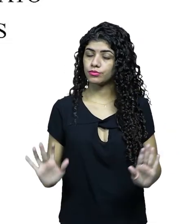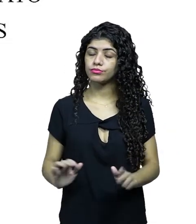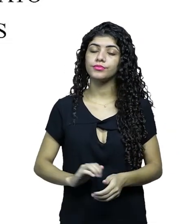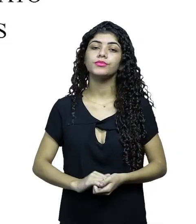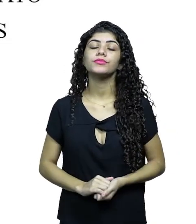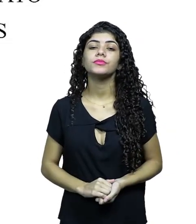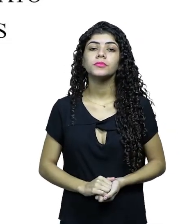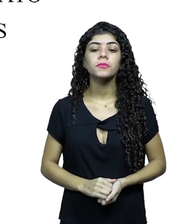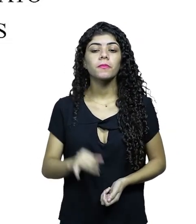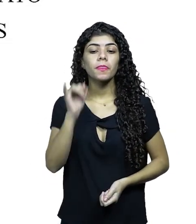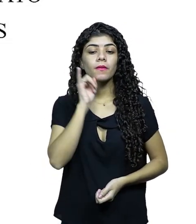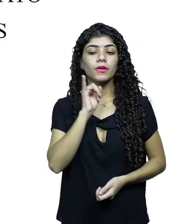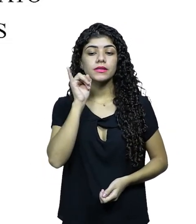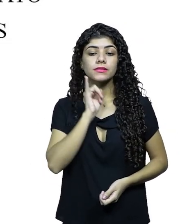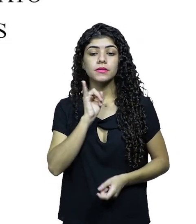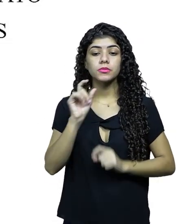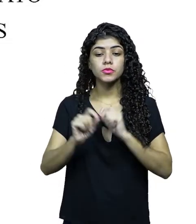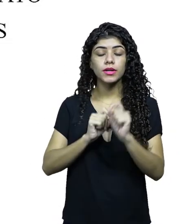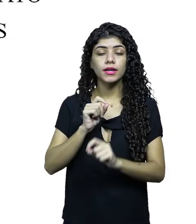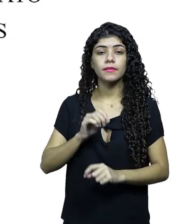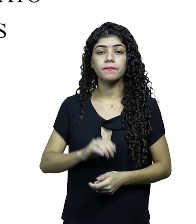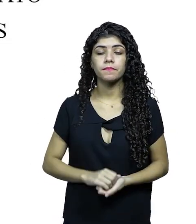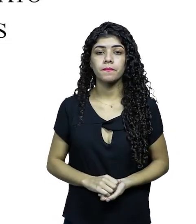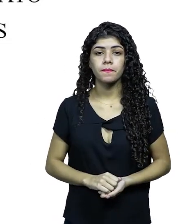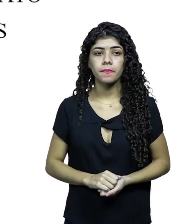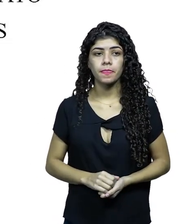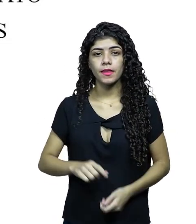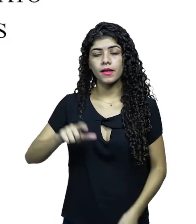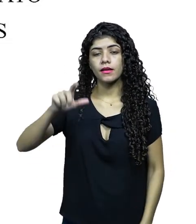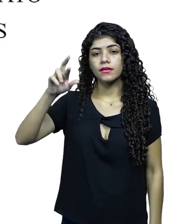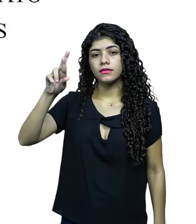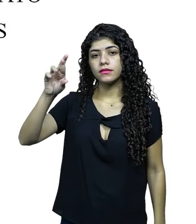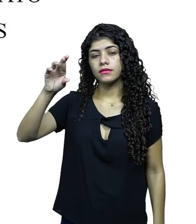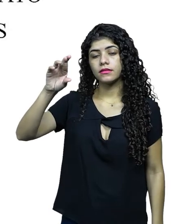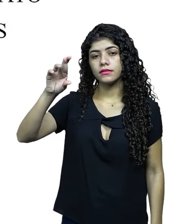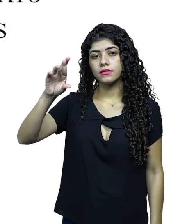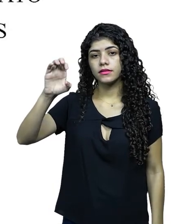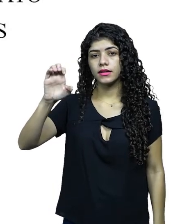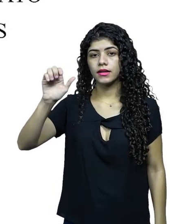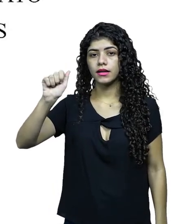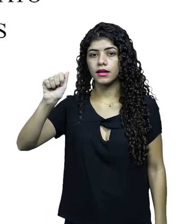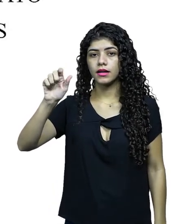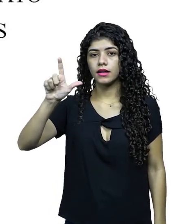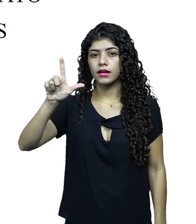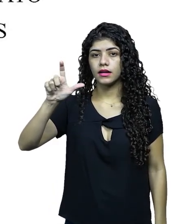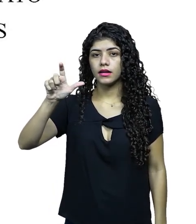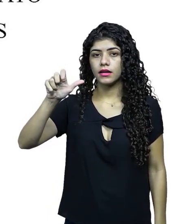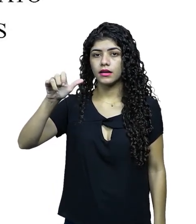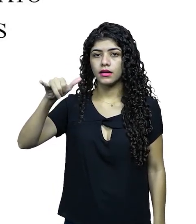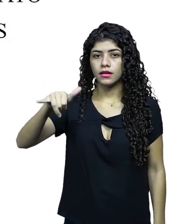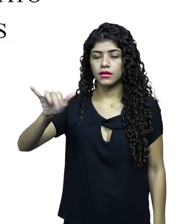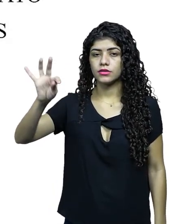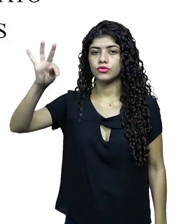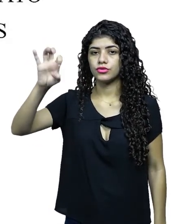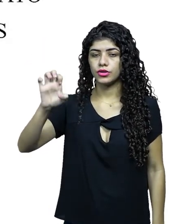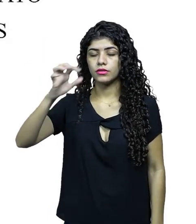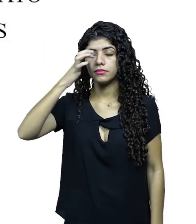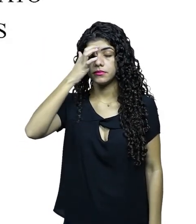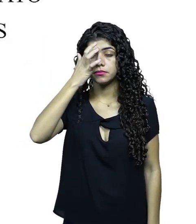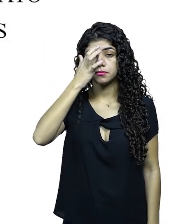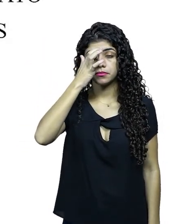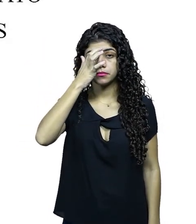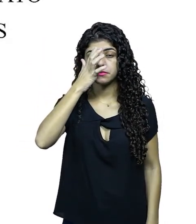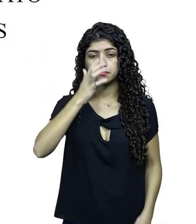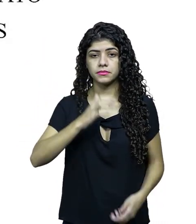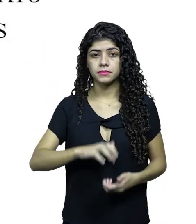são exemplos de formato. Um exemplo é reality shows. Você está assistindo a todo momento reality shows, tanto na TV aberta como na TV